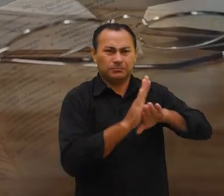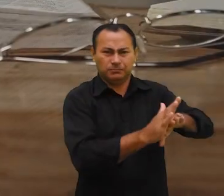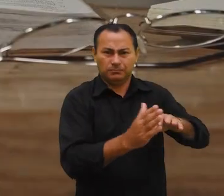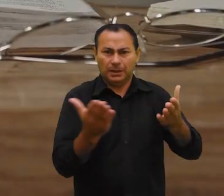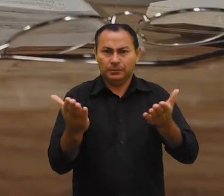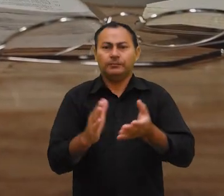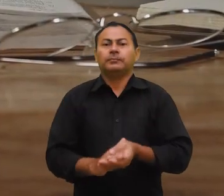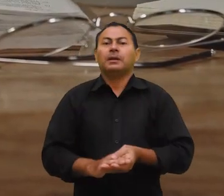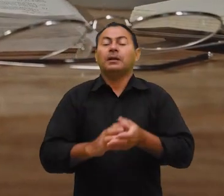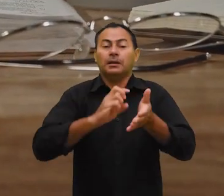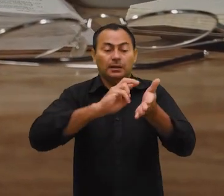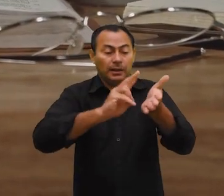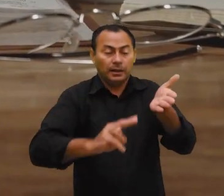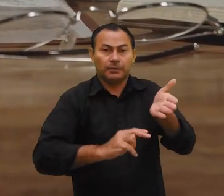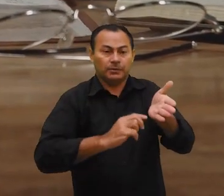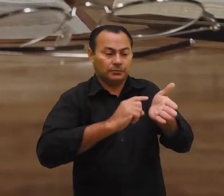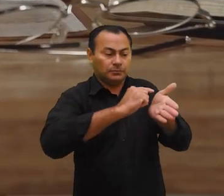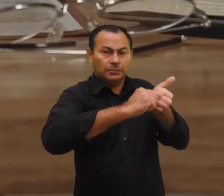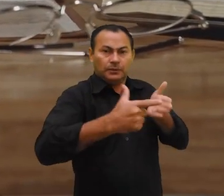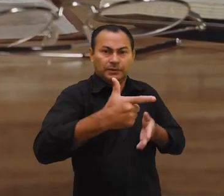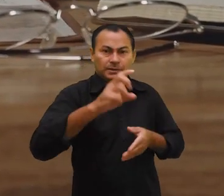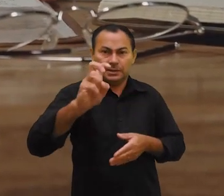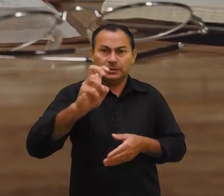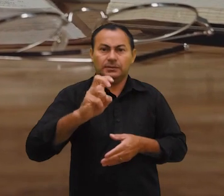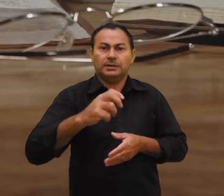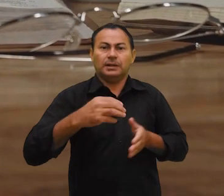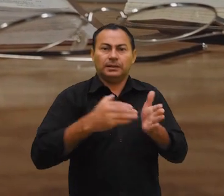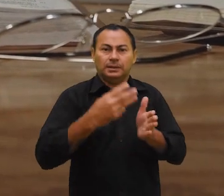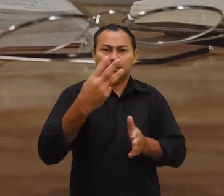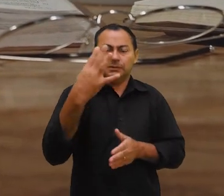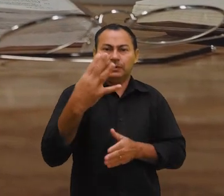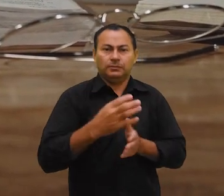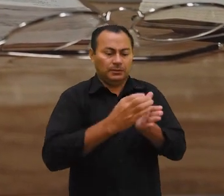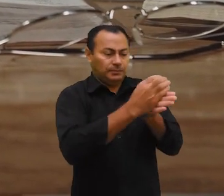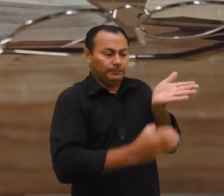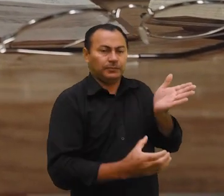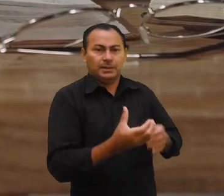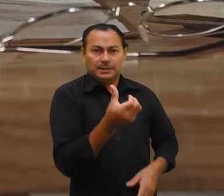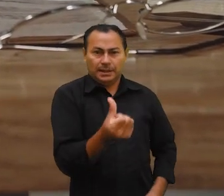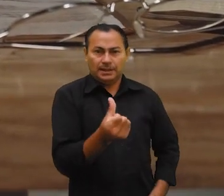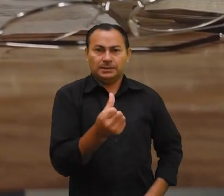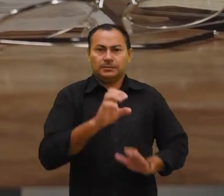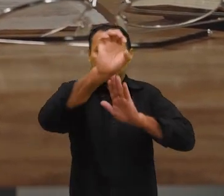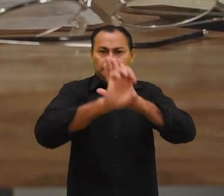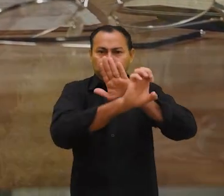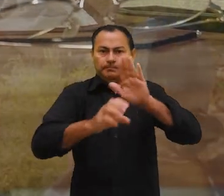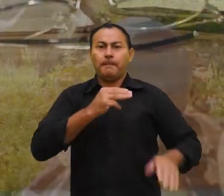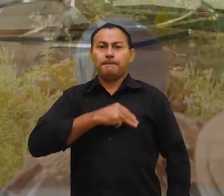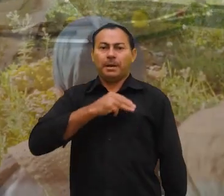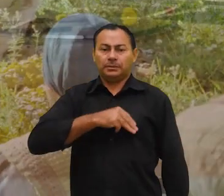Acabamos de ler os versículos 25 a 34 do capítulo 6 de Mateus.